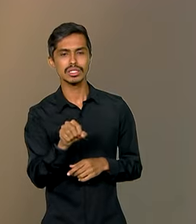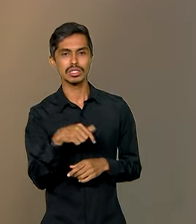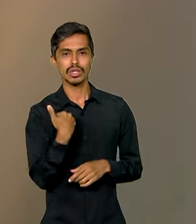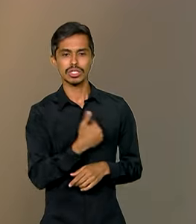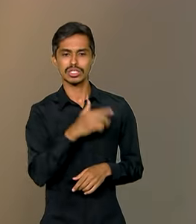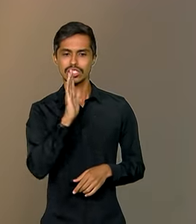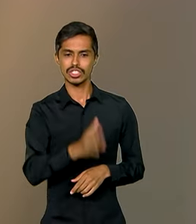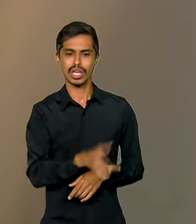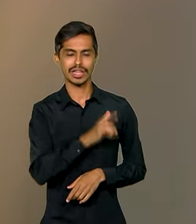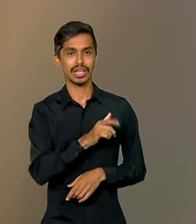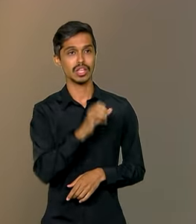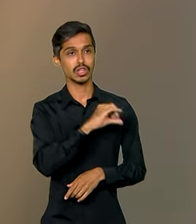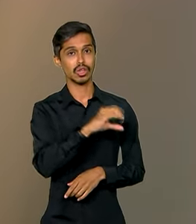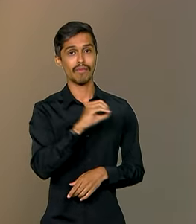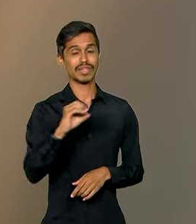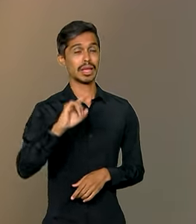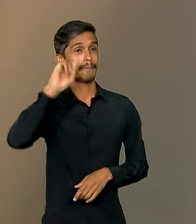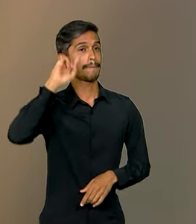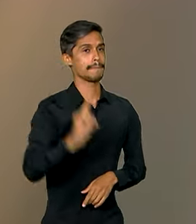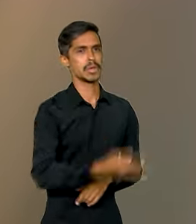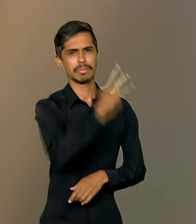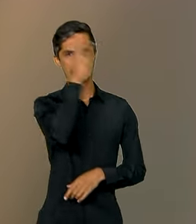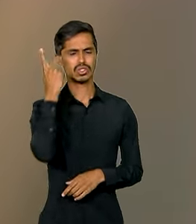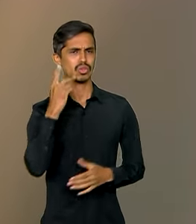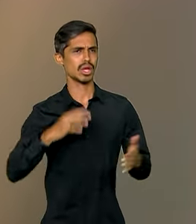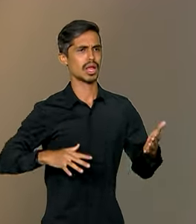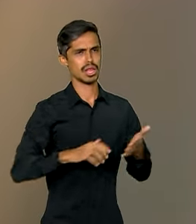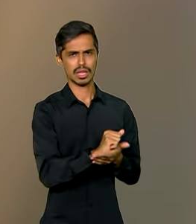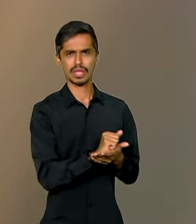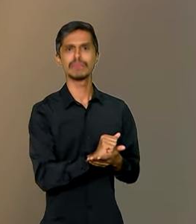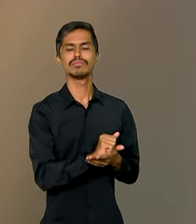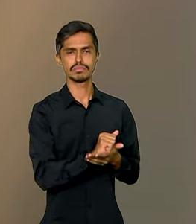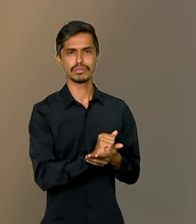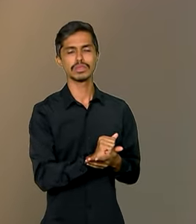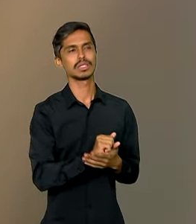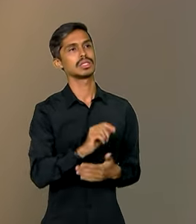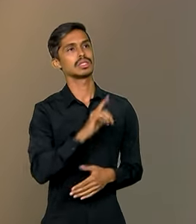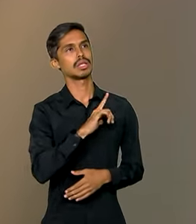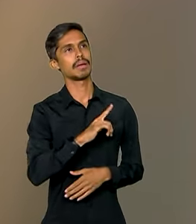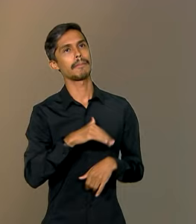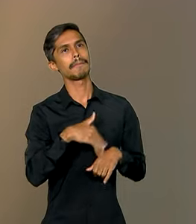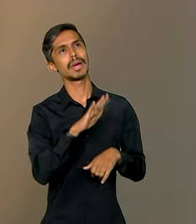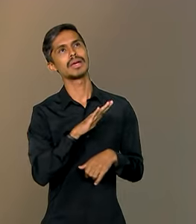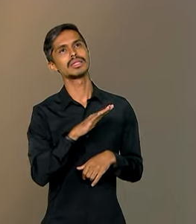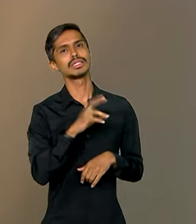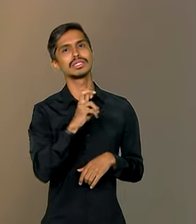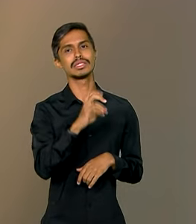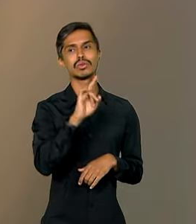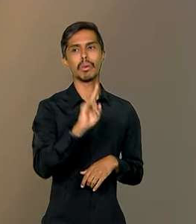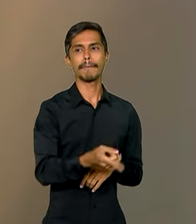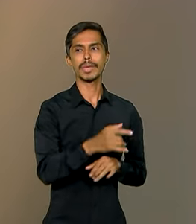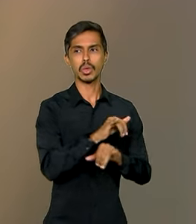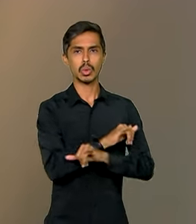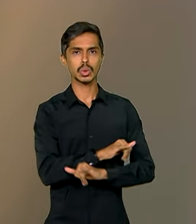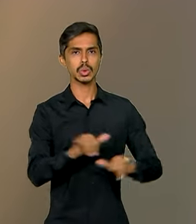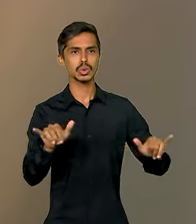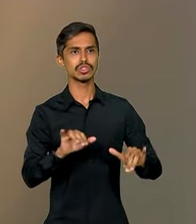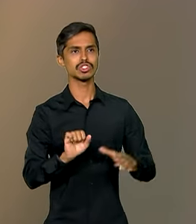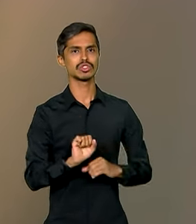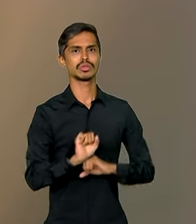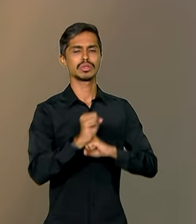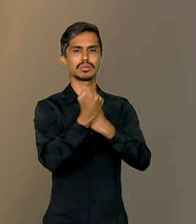a gente já tem 900 mil pessoas cadastradas. Temos mais de 5 mil alertas de